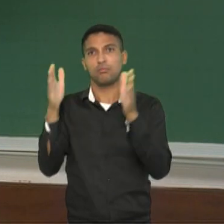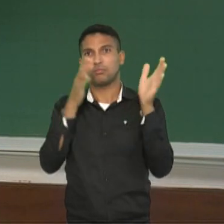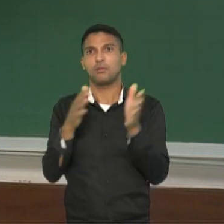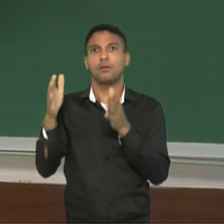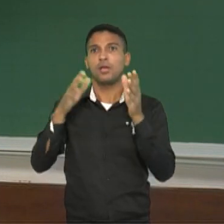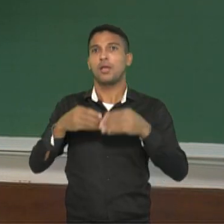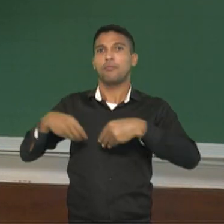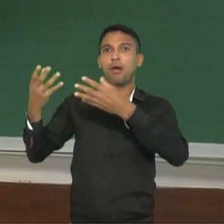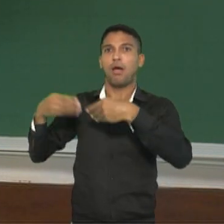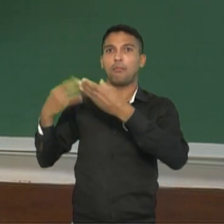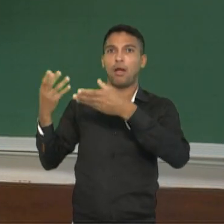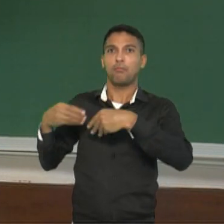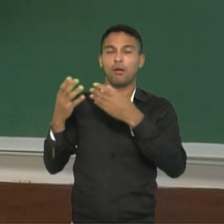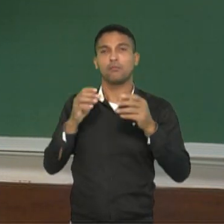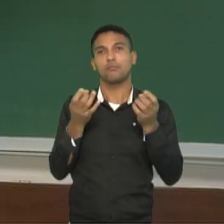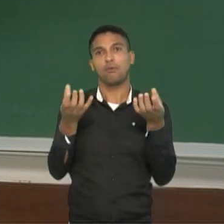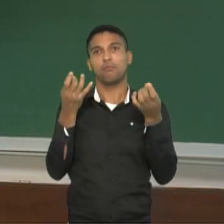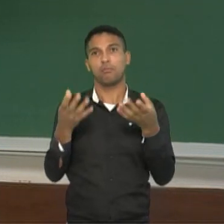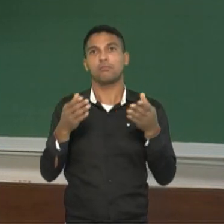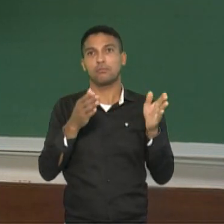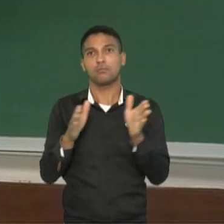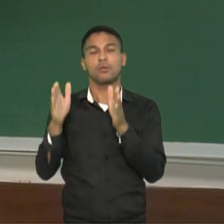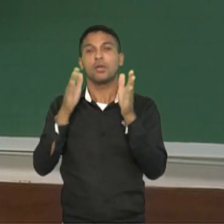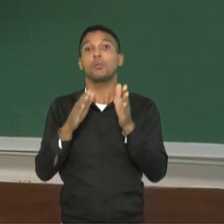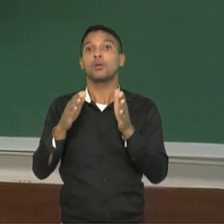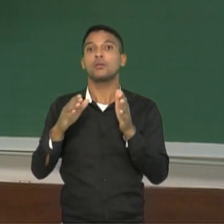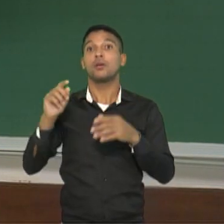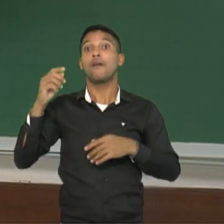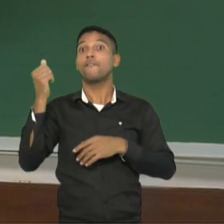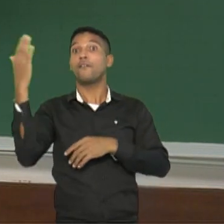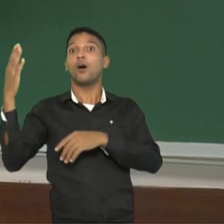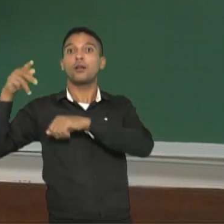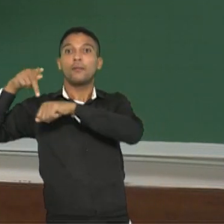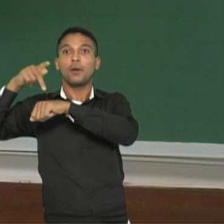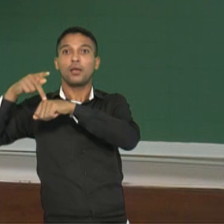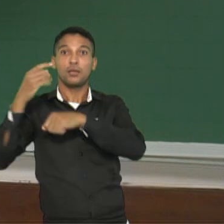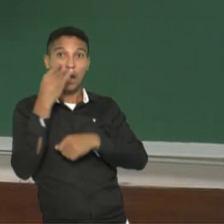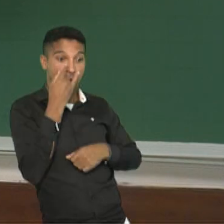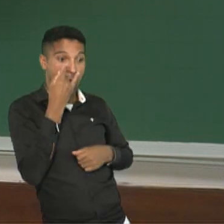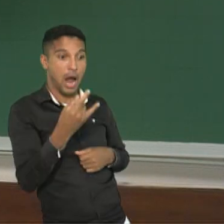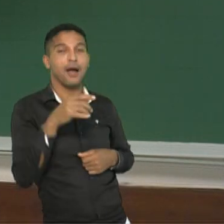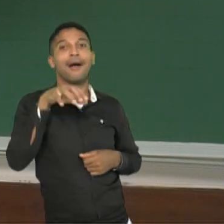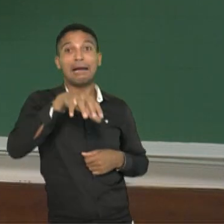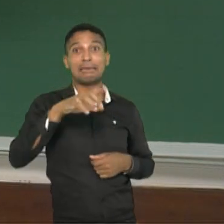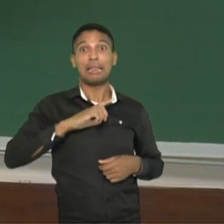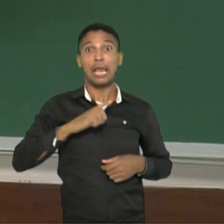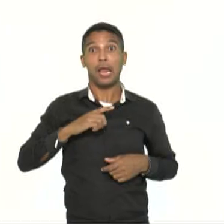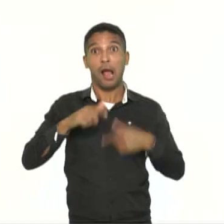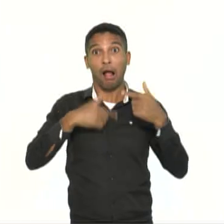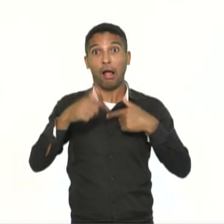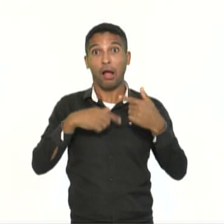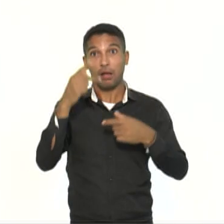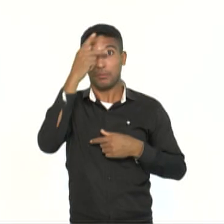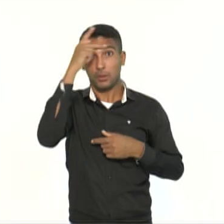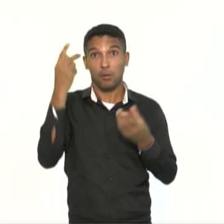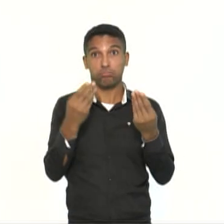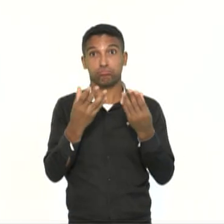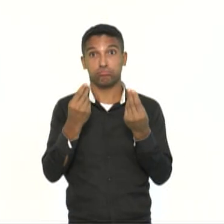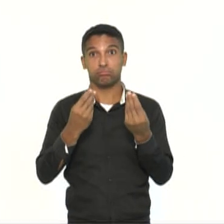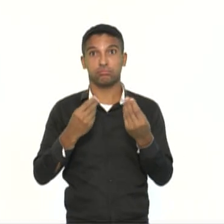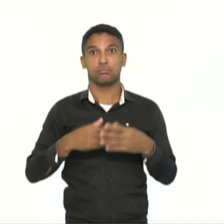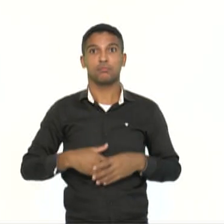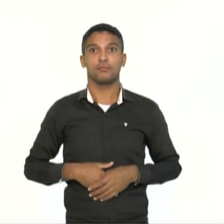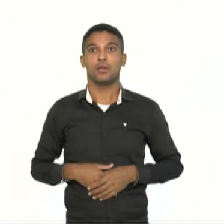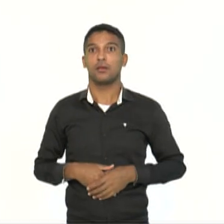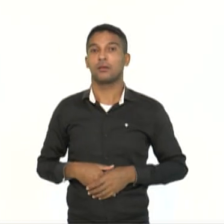condição faz com que seja um fator locacional bem importante para o país. O segundo fator locacional que eu coloquei aqui são